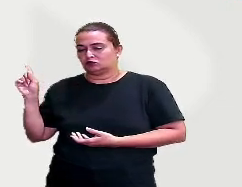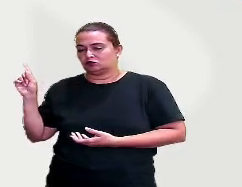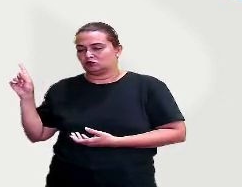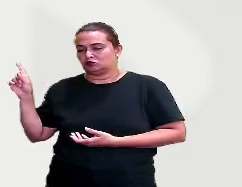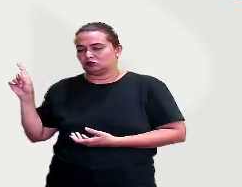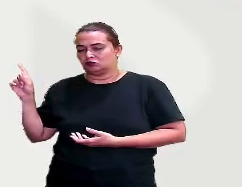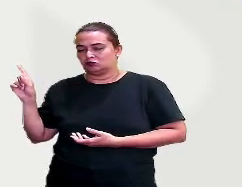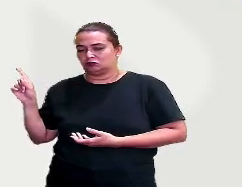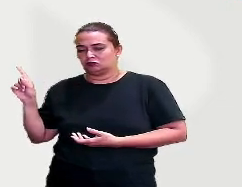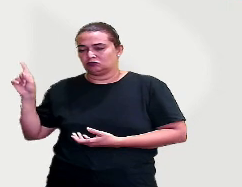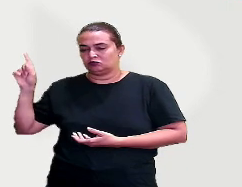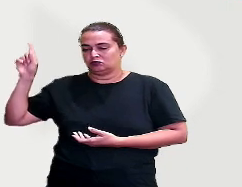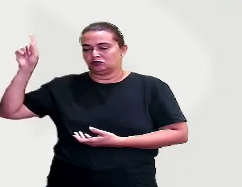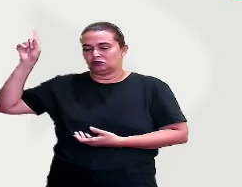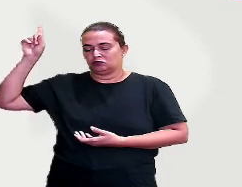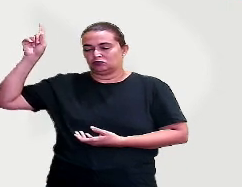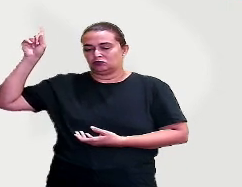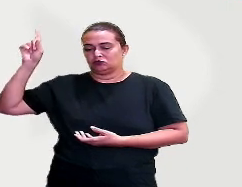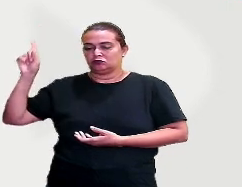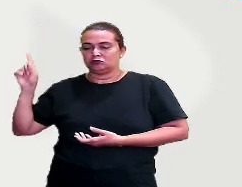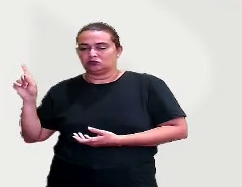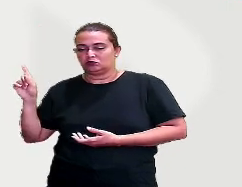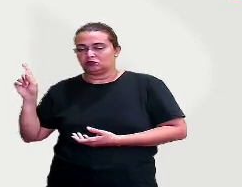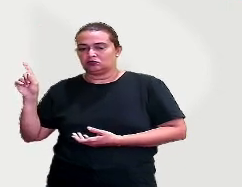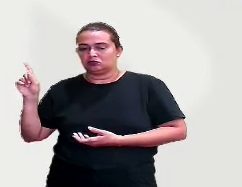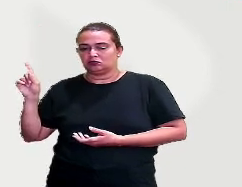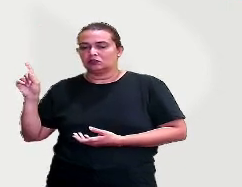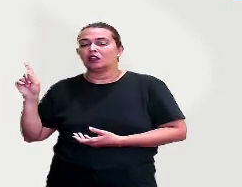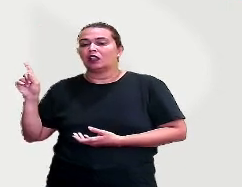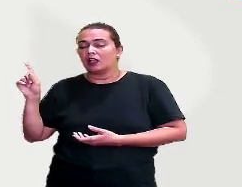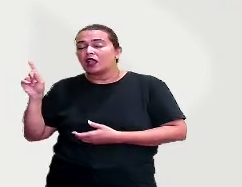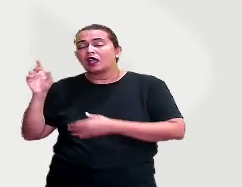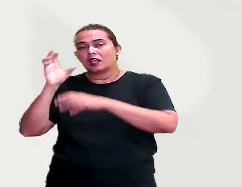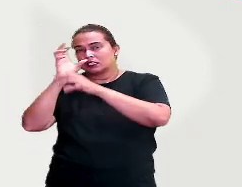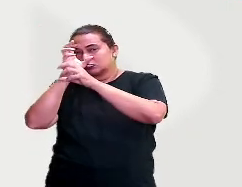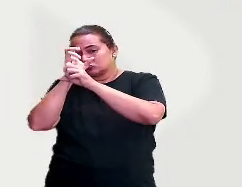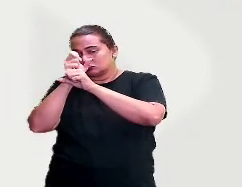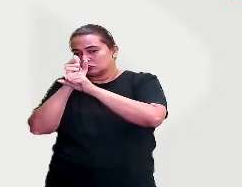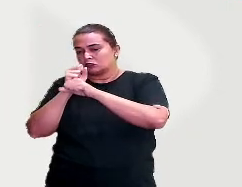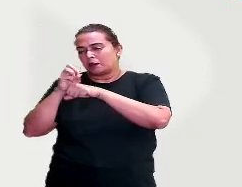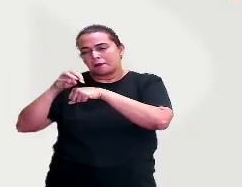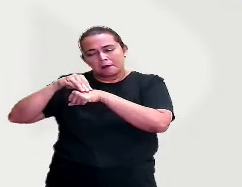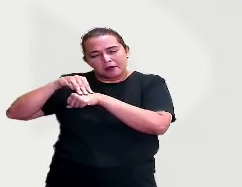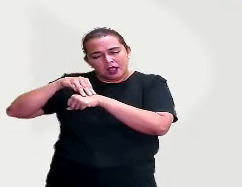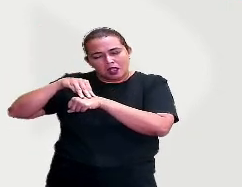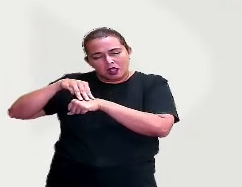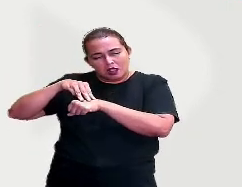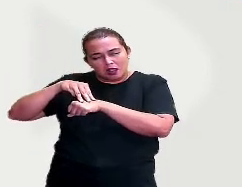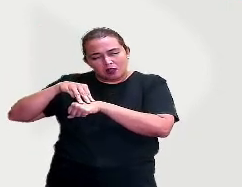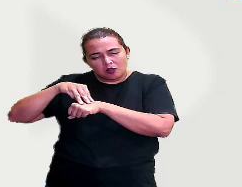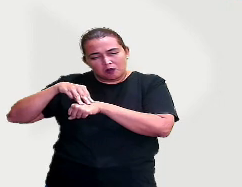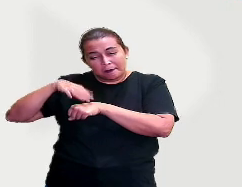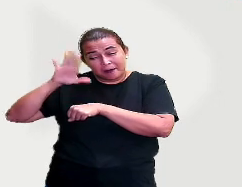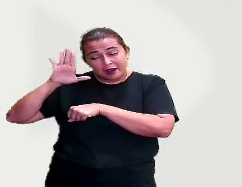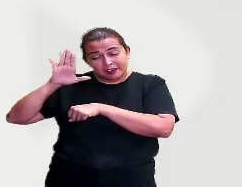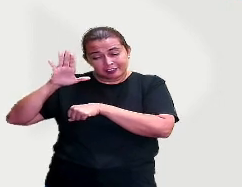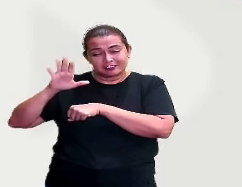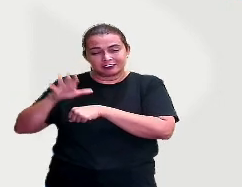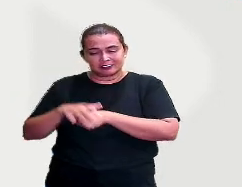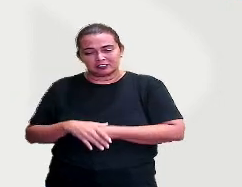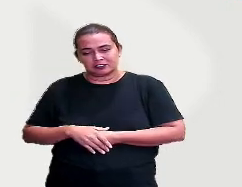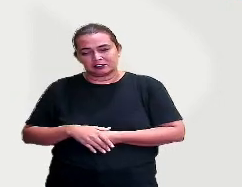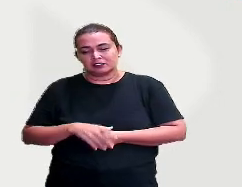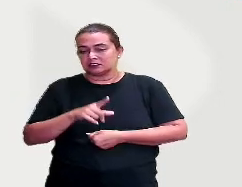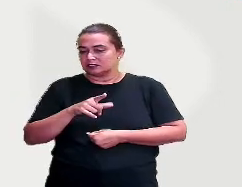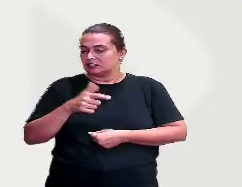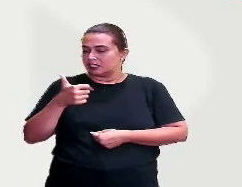você nunca viu essa carteira, não é verdade? Ela é uma carteira escolar bem antiga, tá bem? E aqui, olha, a